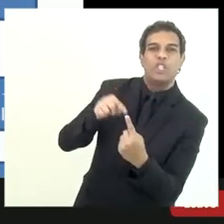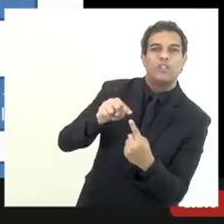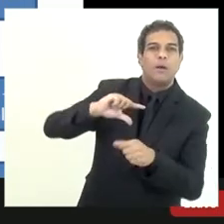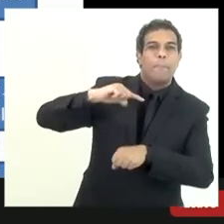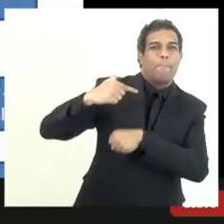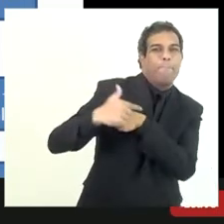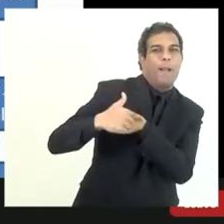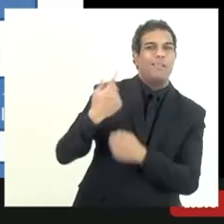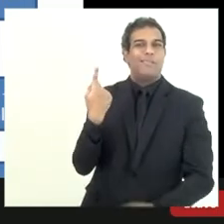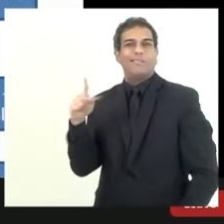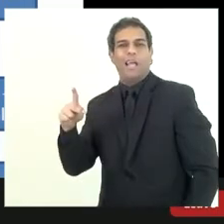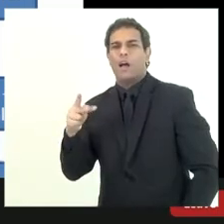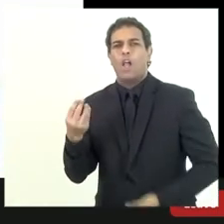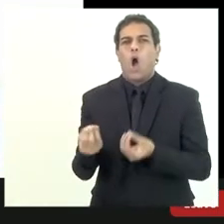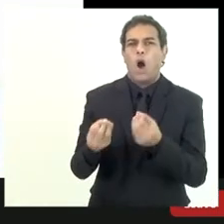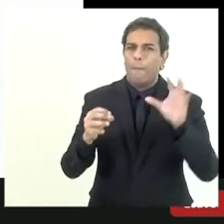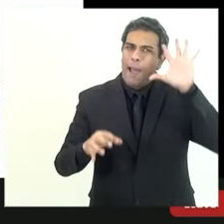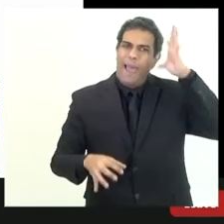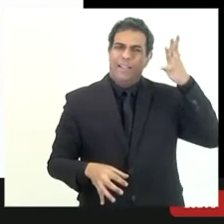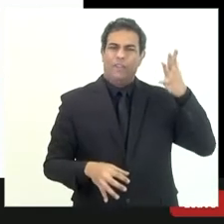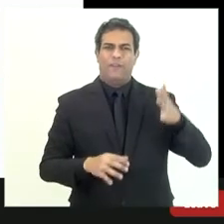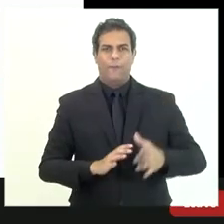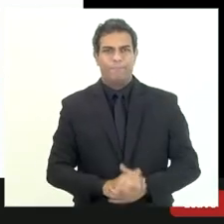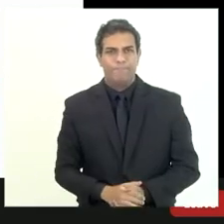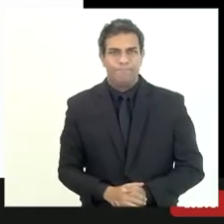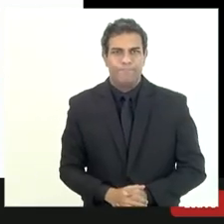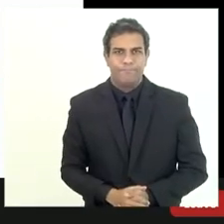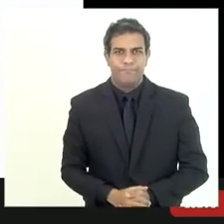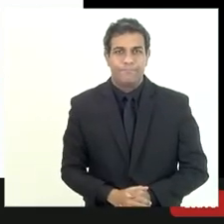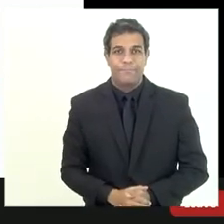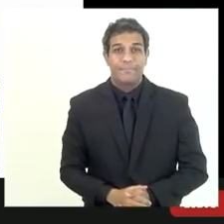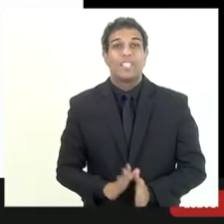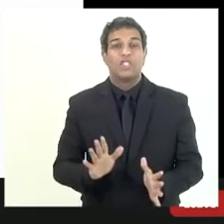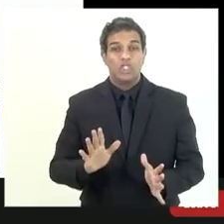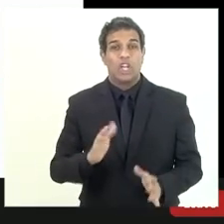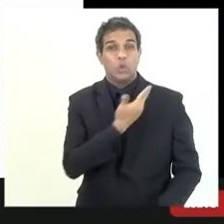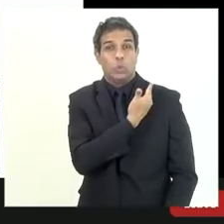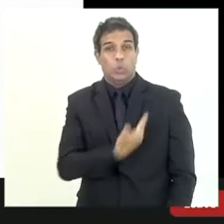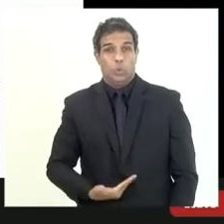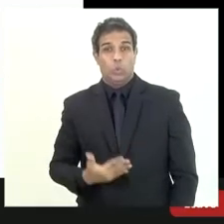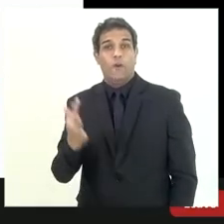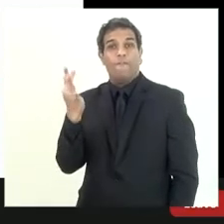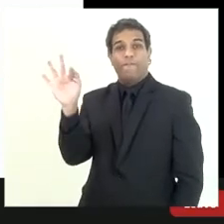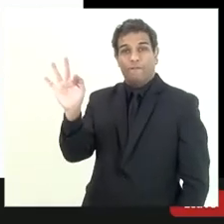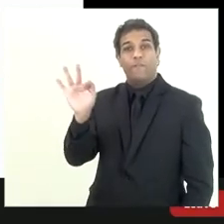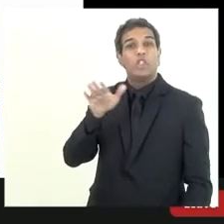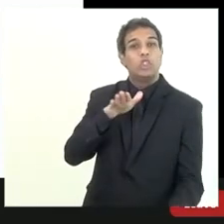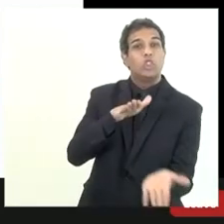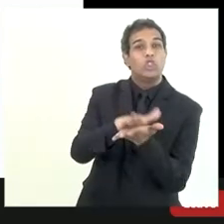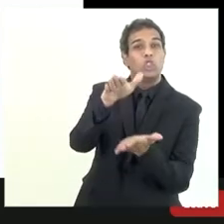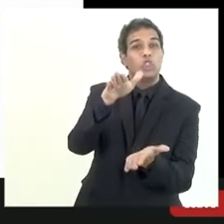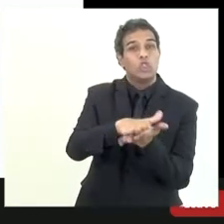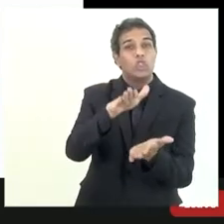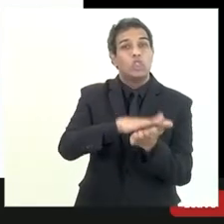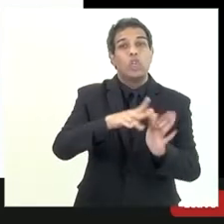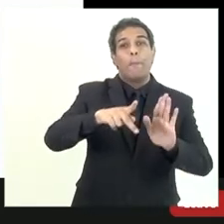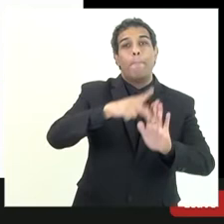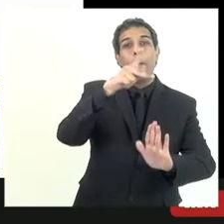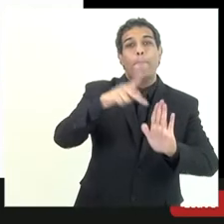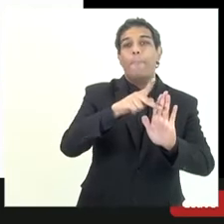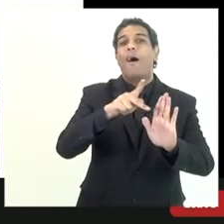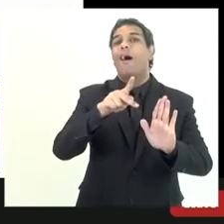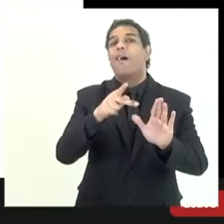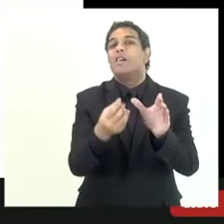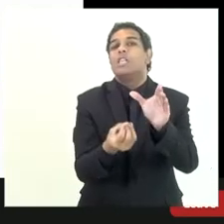paradigma a União né a União desde 2007 editou uma portaria e que ela